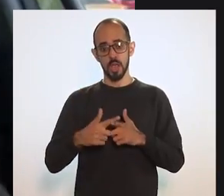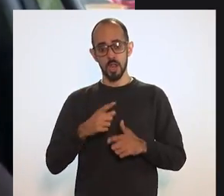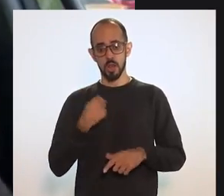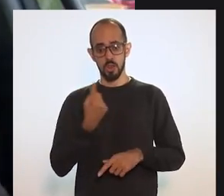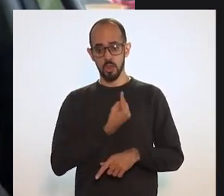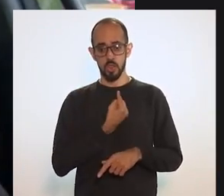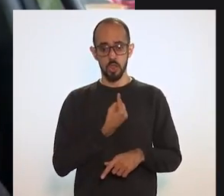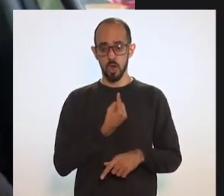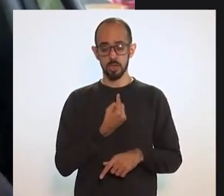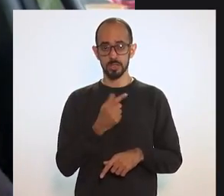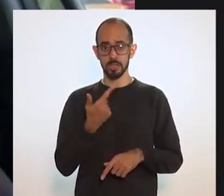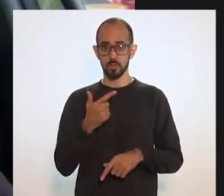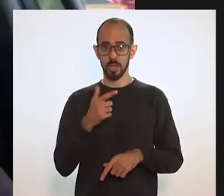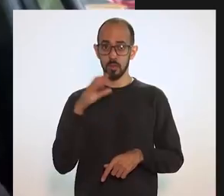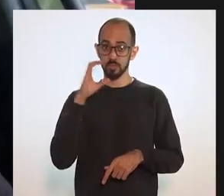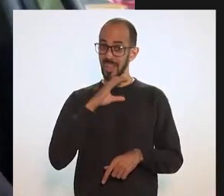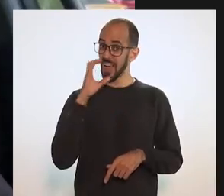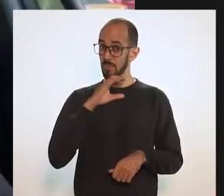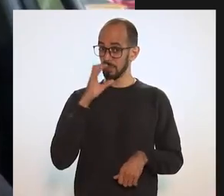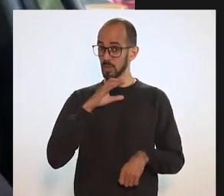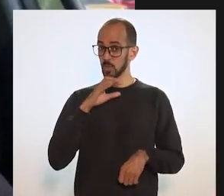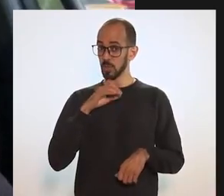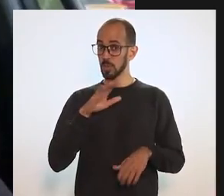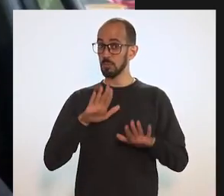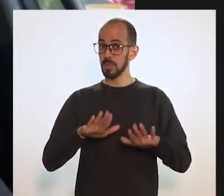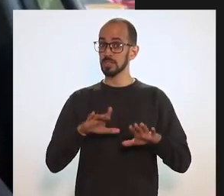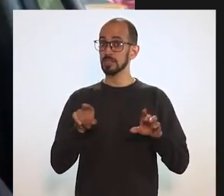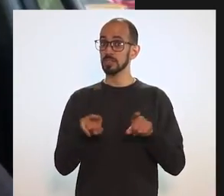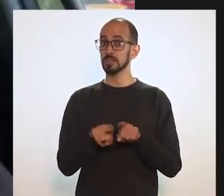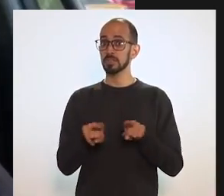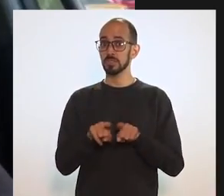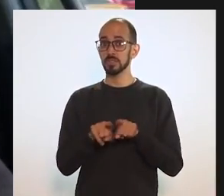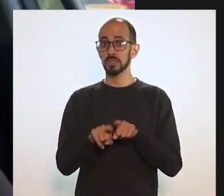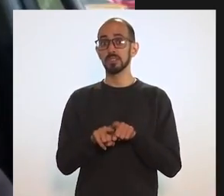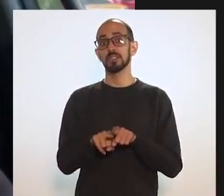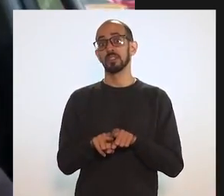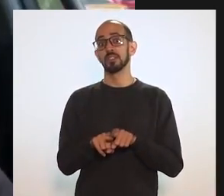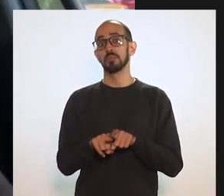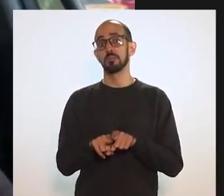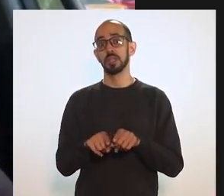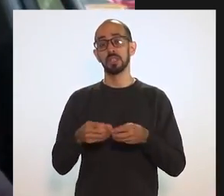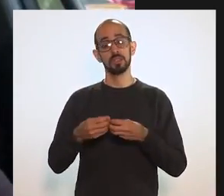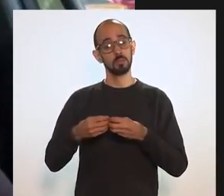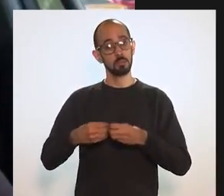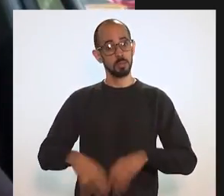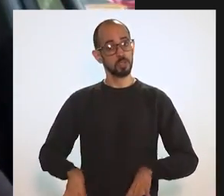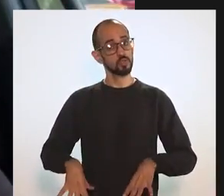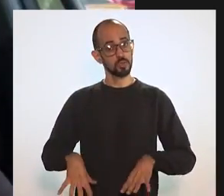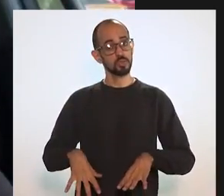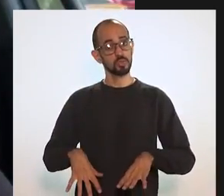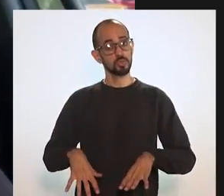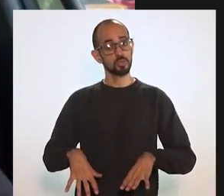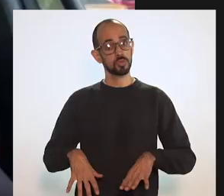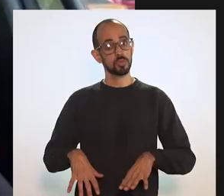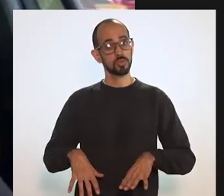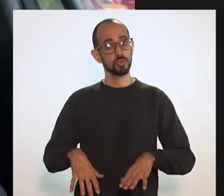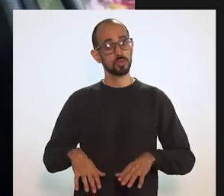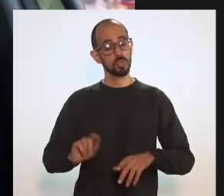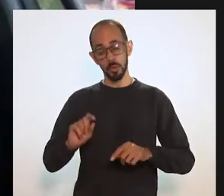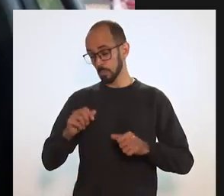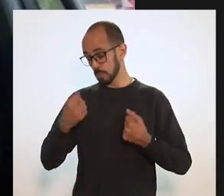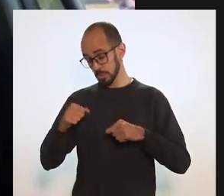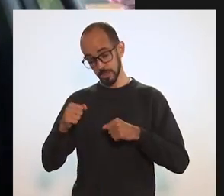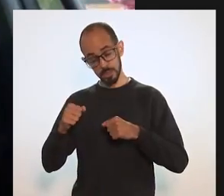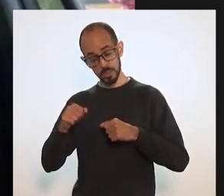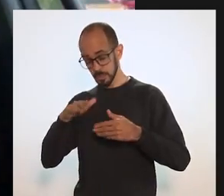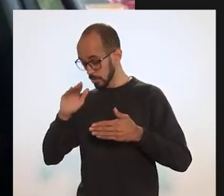gente não só não está sendo efetivo no controle da epidemia, como a gente também está deixando as pessoas morrerem e está gastando muito dinheiro com isso. Então,